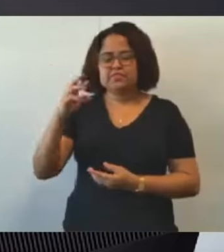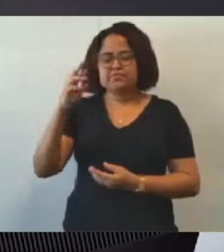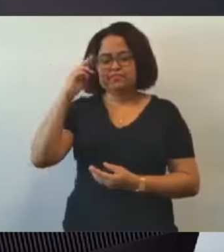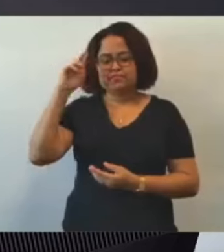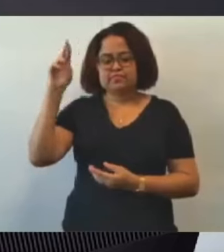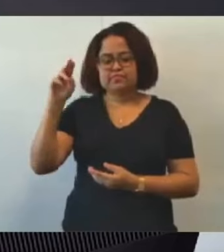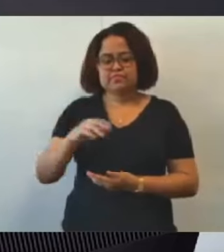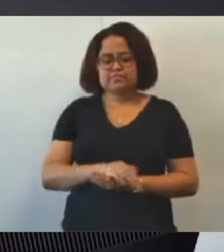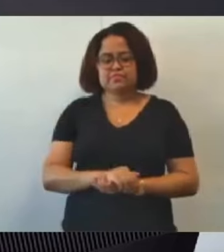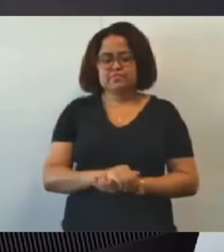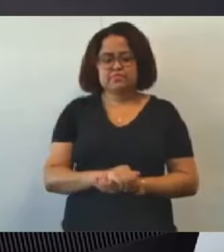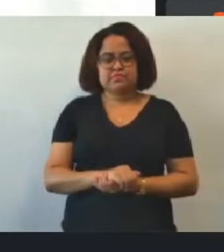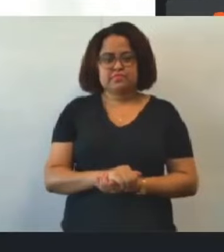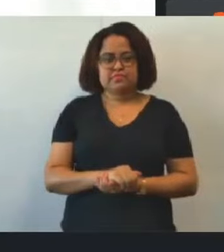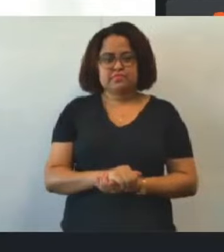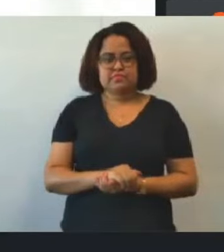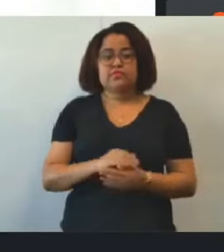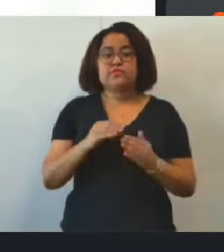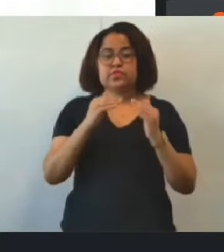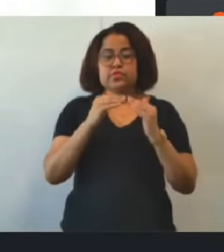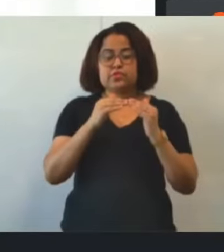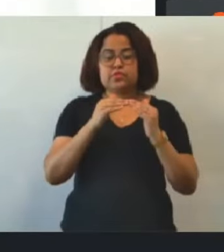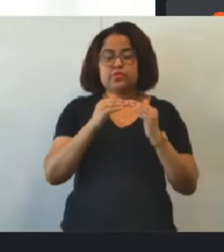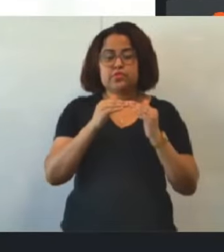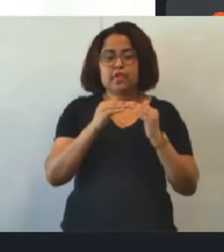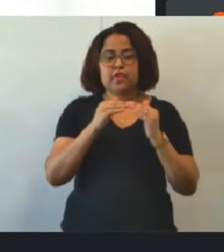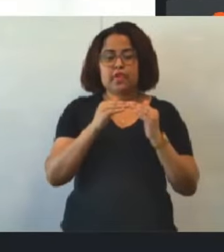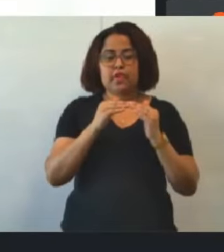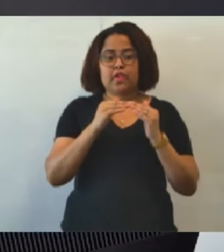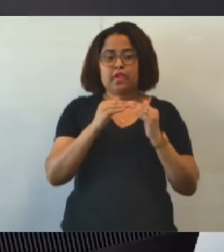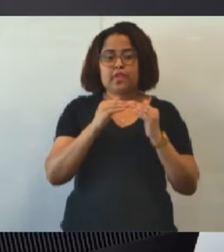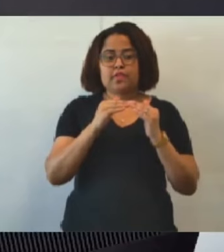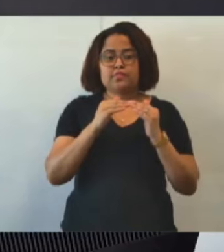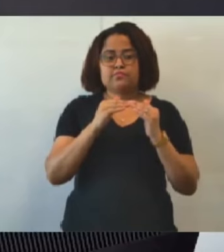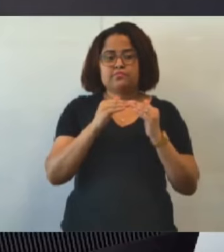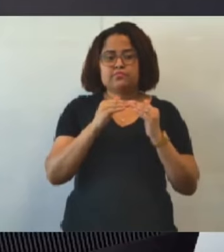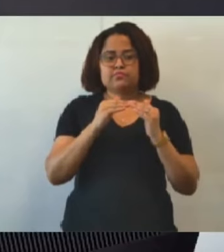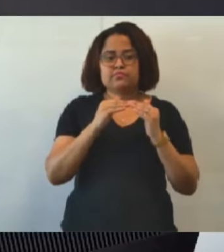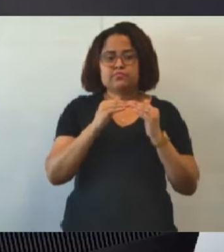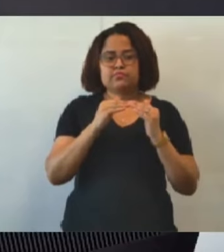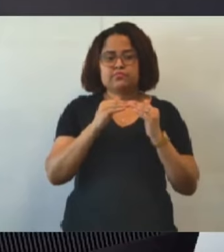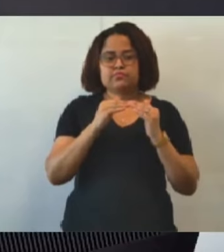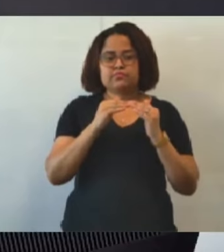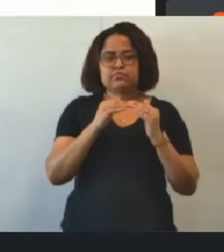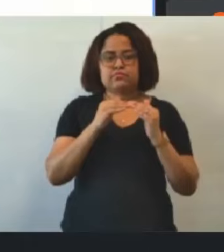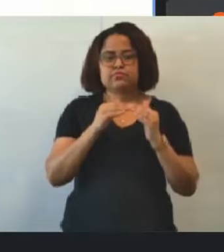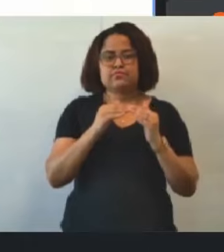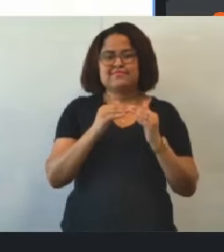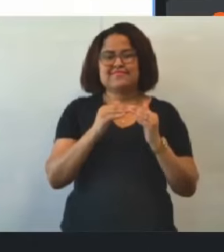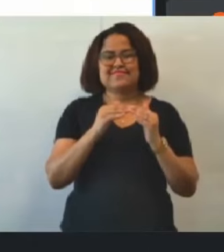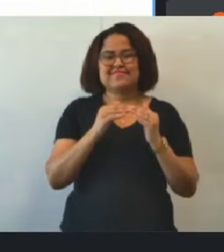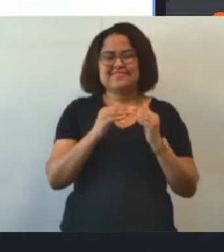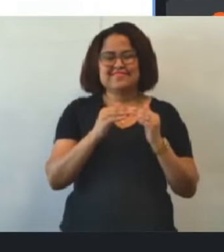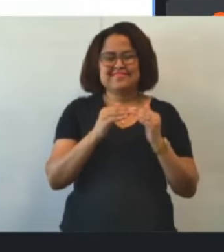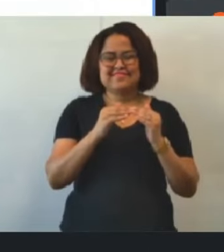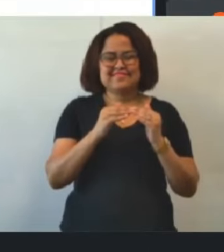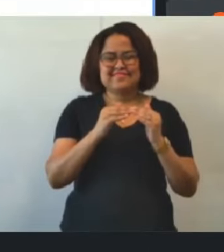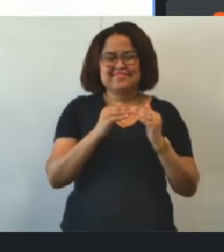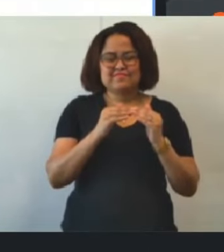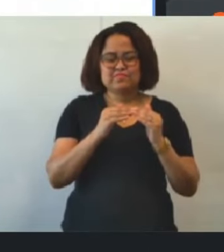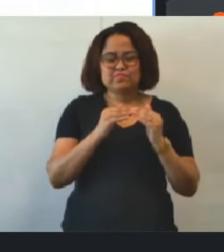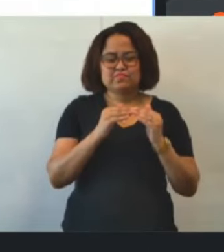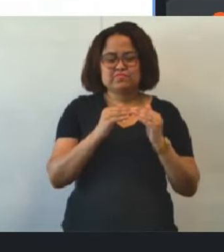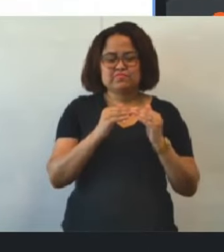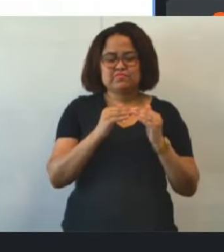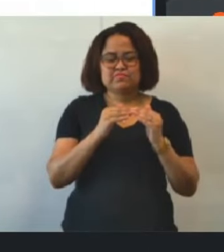Bom dia. O senhor está de acordo? Com o quê? Ao relatório parcial? Ah, estou. Mas nós